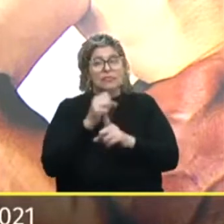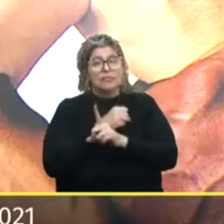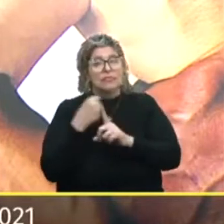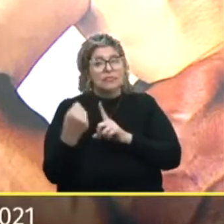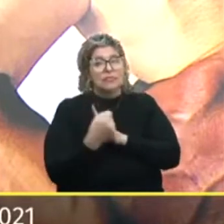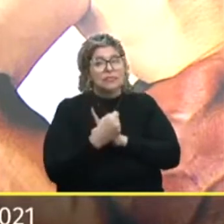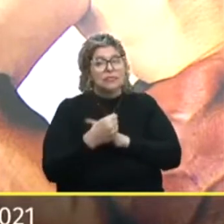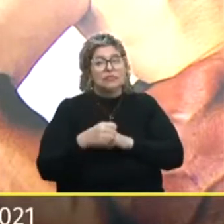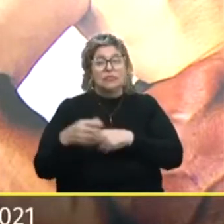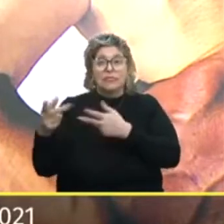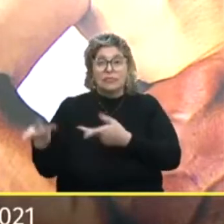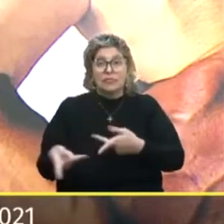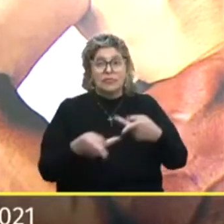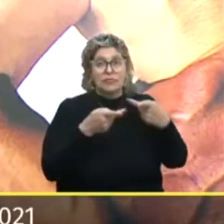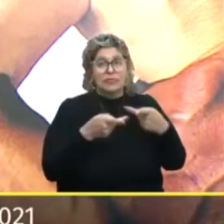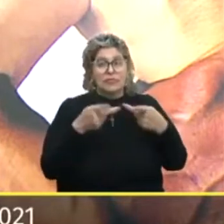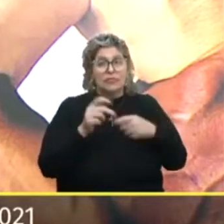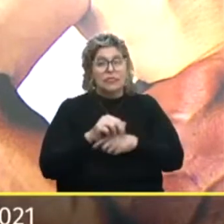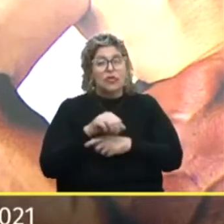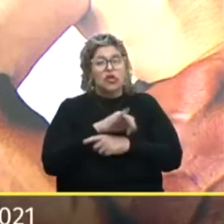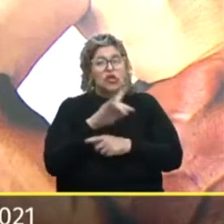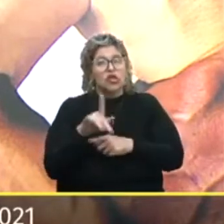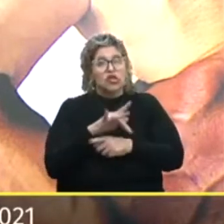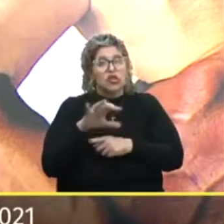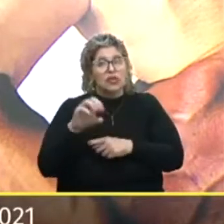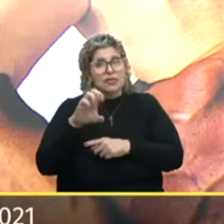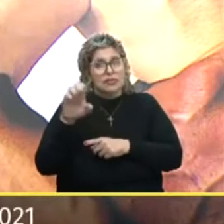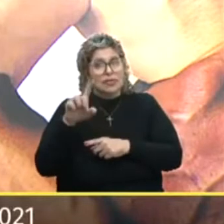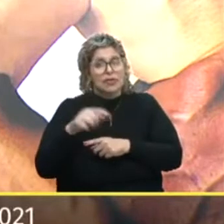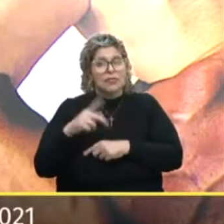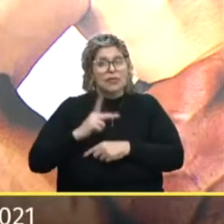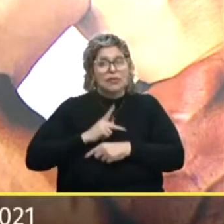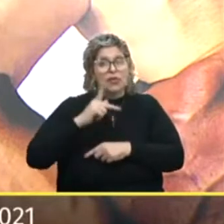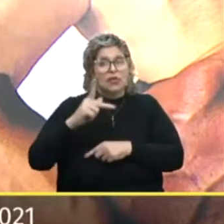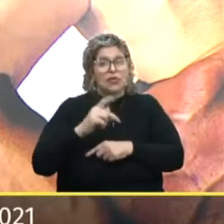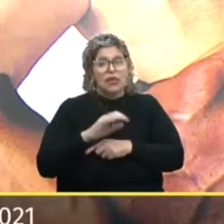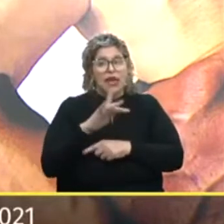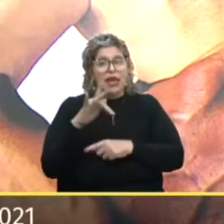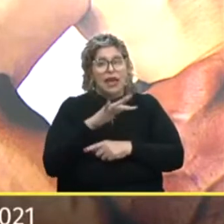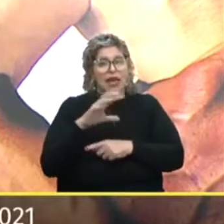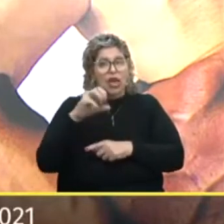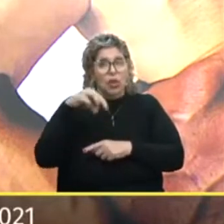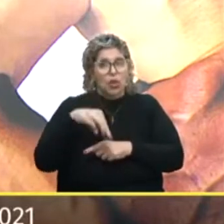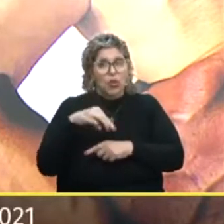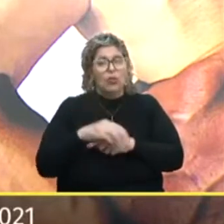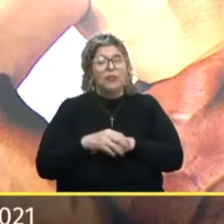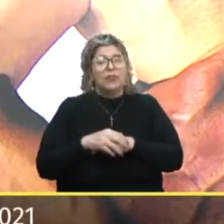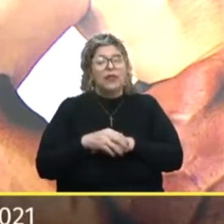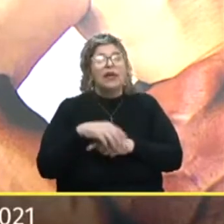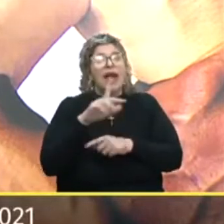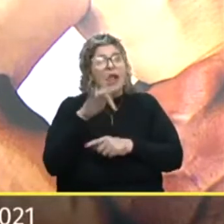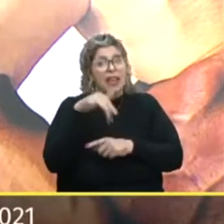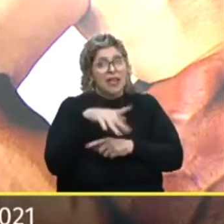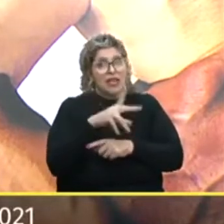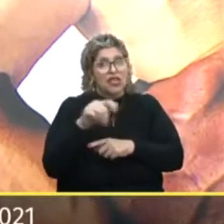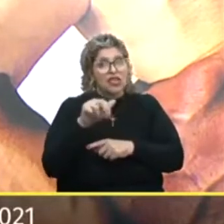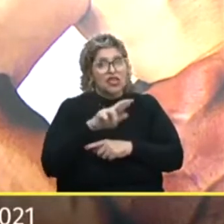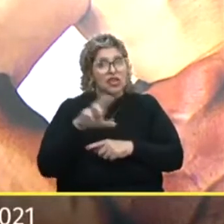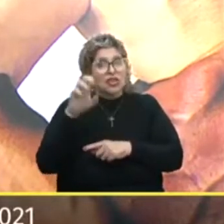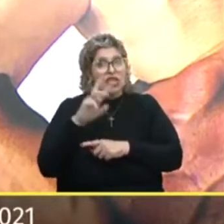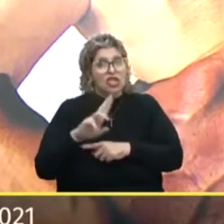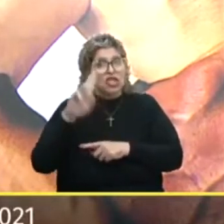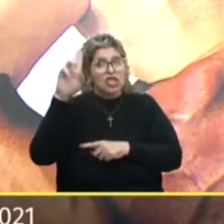Então convidamos Então os senhores José Luiz da Silva Presidente do IconX E Alexandre Appel